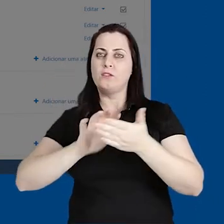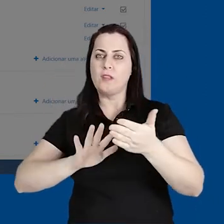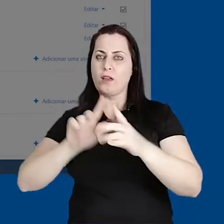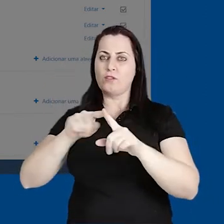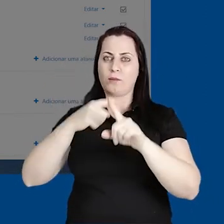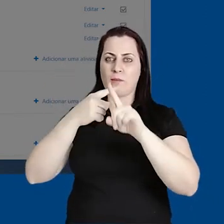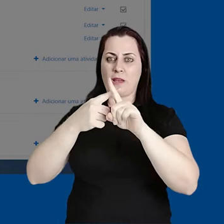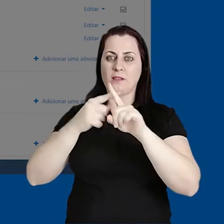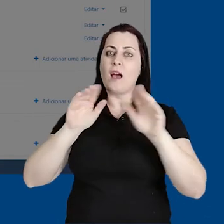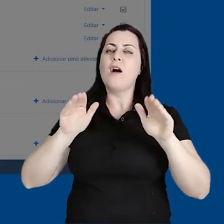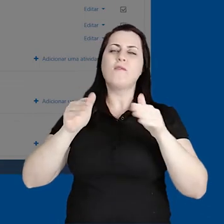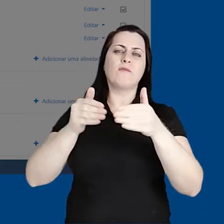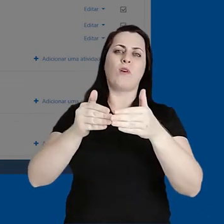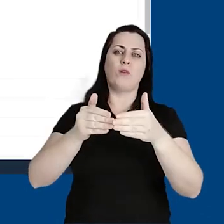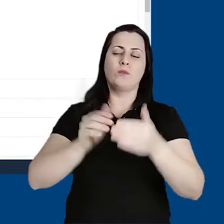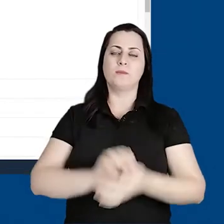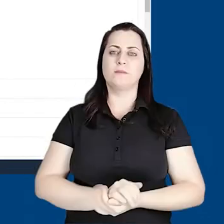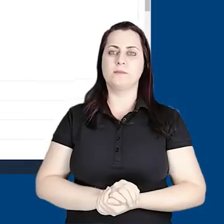fórum.